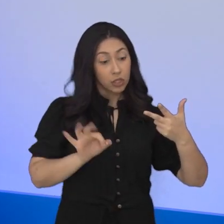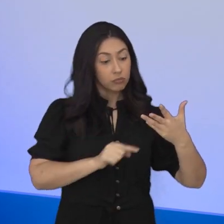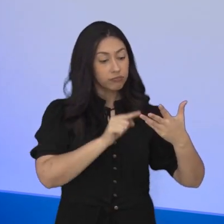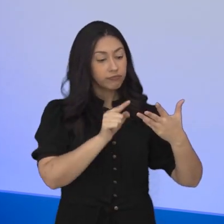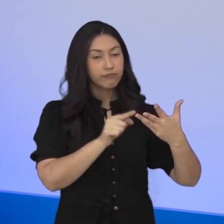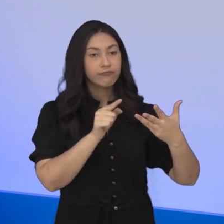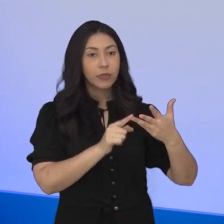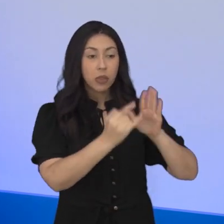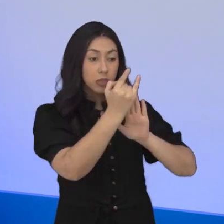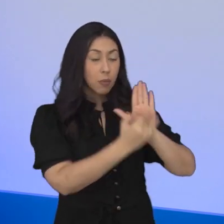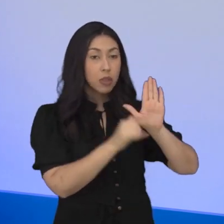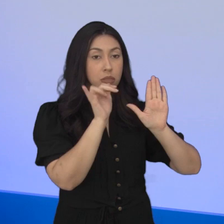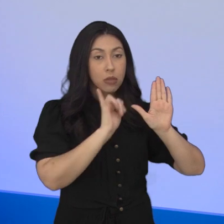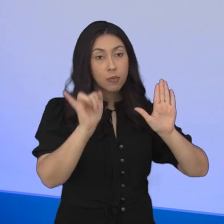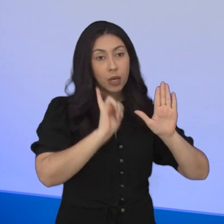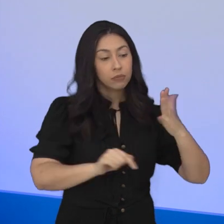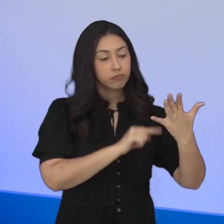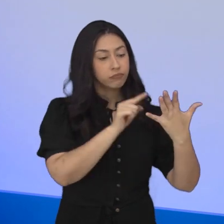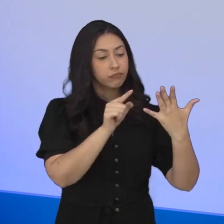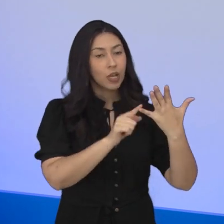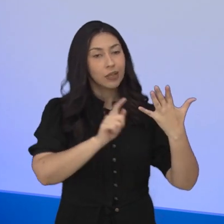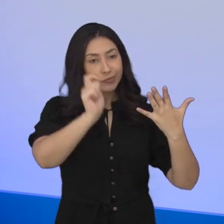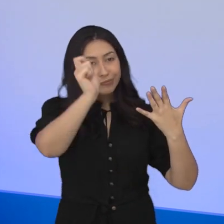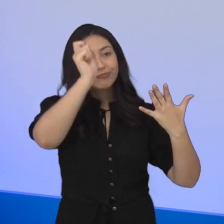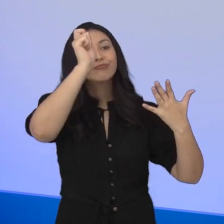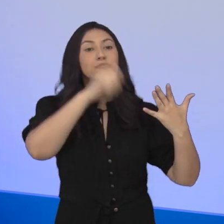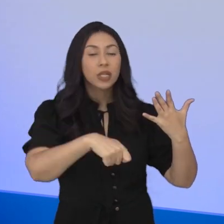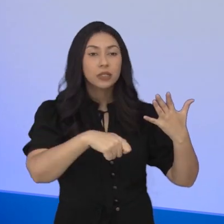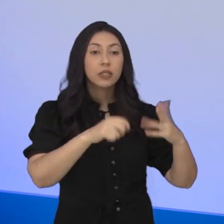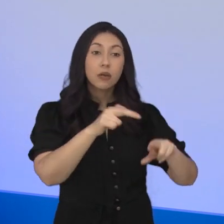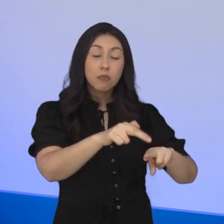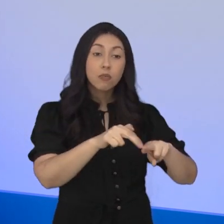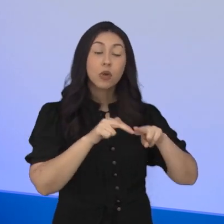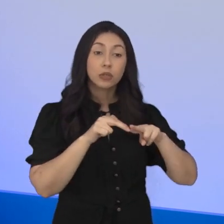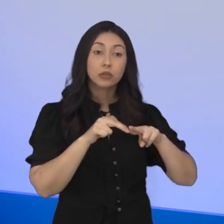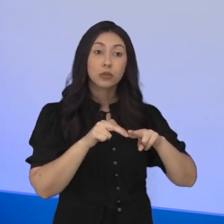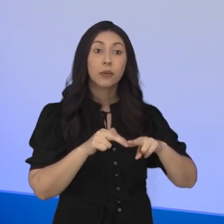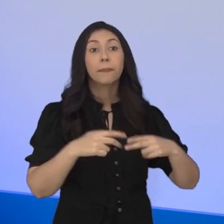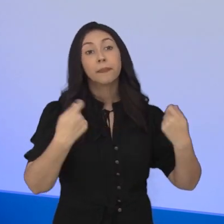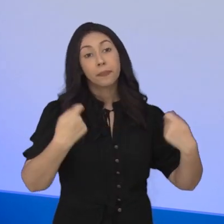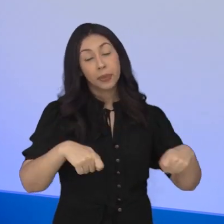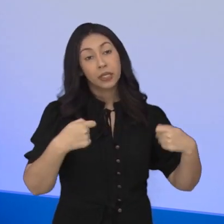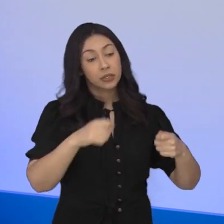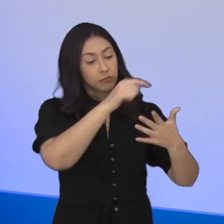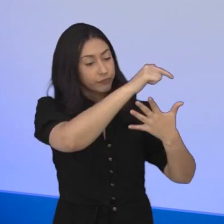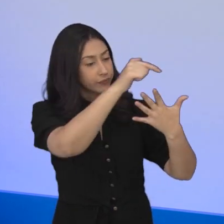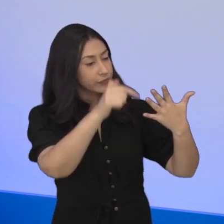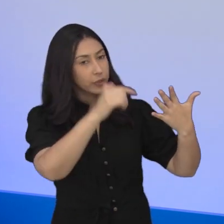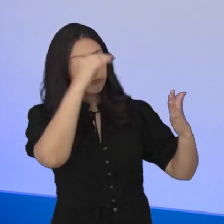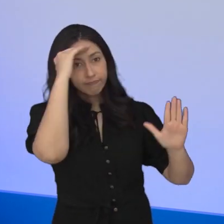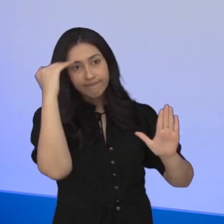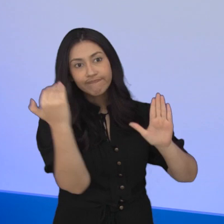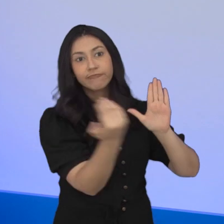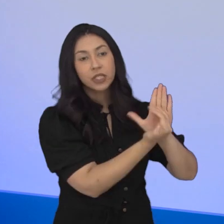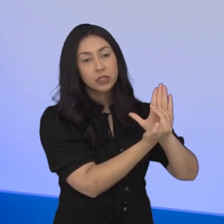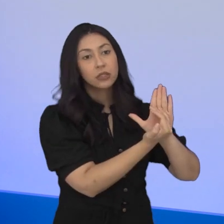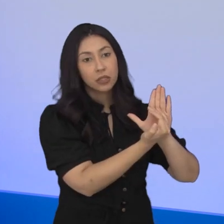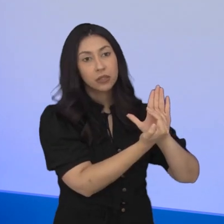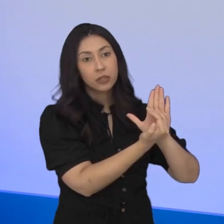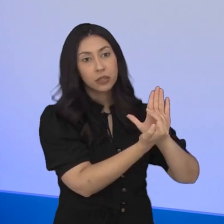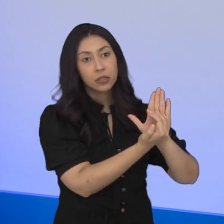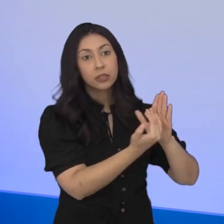moralidade, publicidade e, por fim, eficiência. Então, ele é obrigado a observar esses cinco princípios.